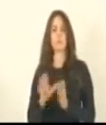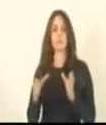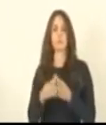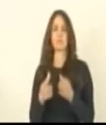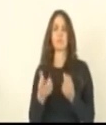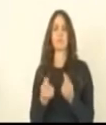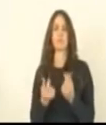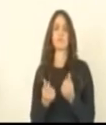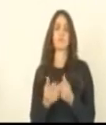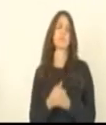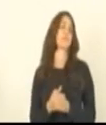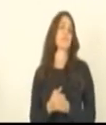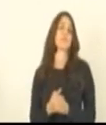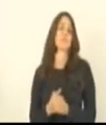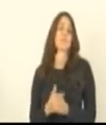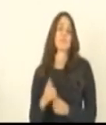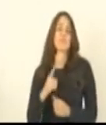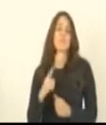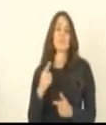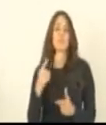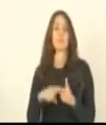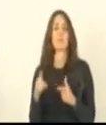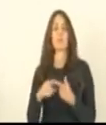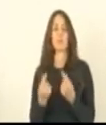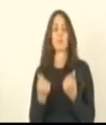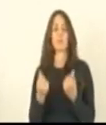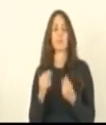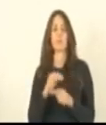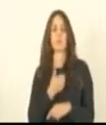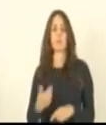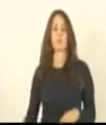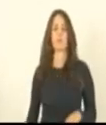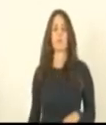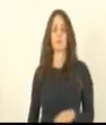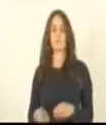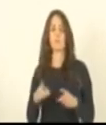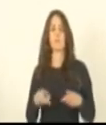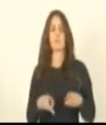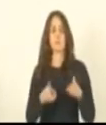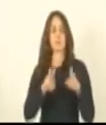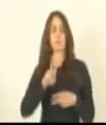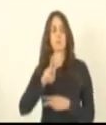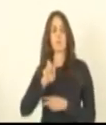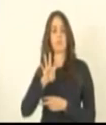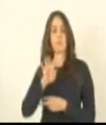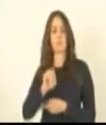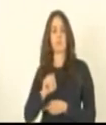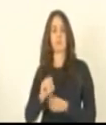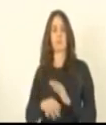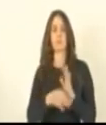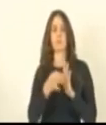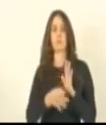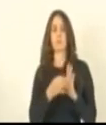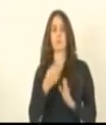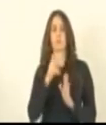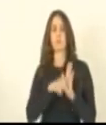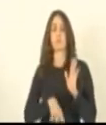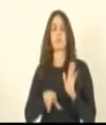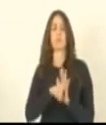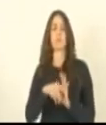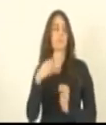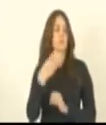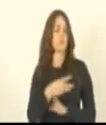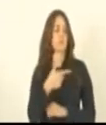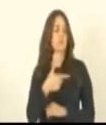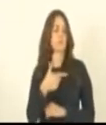do impacto financeiro ao governo do Estado. Então, o parecer é pela manutenção do veto do projeto de lei número 321